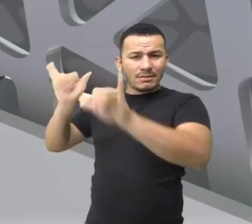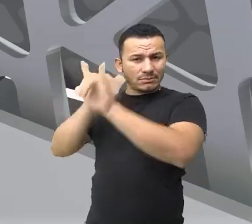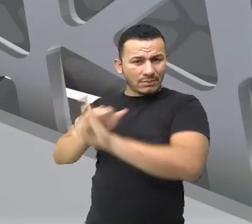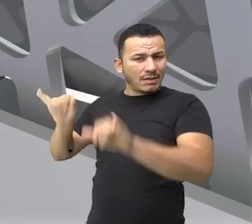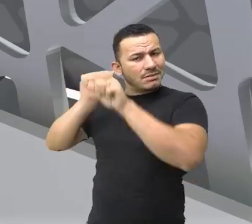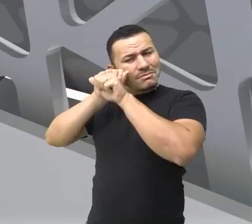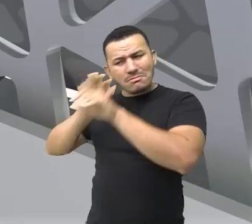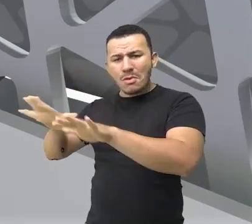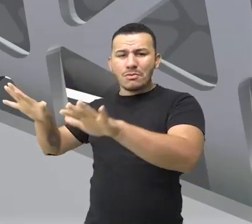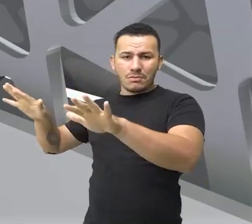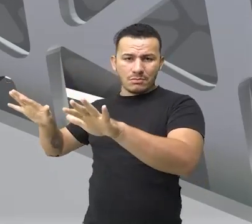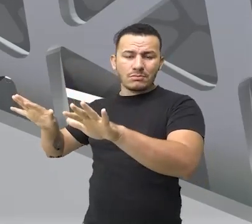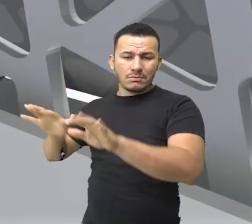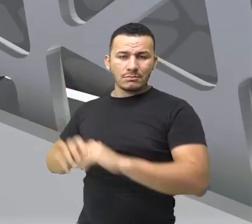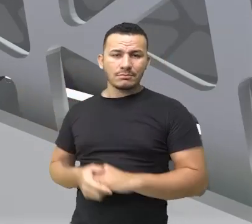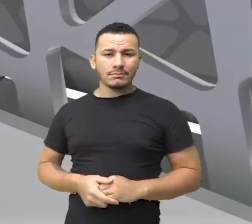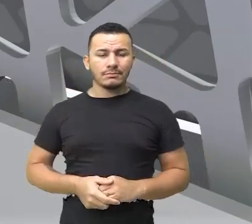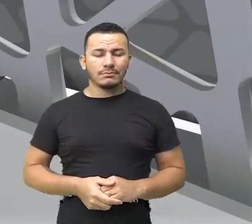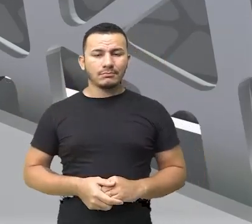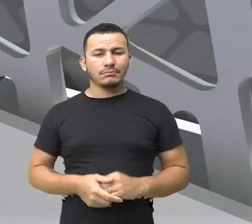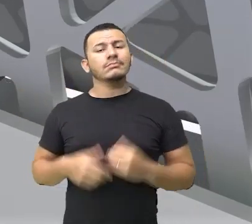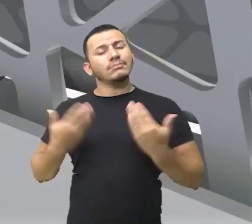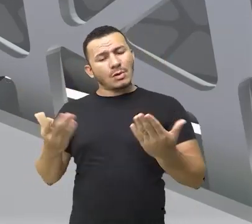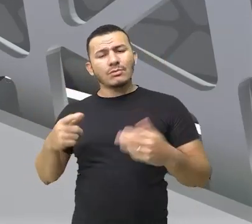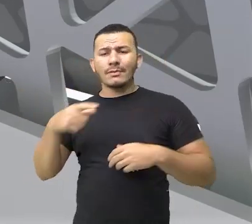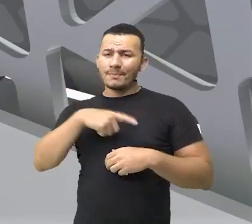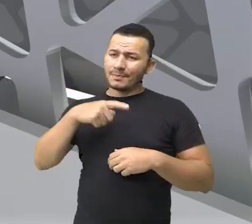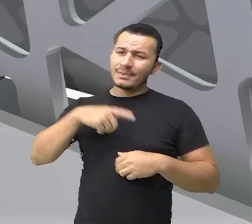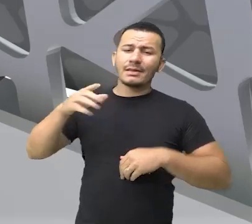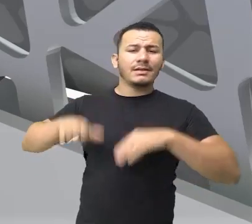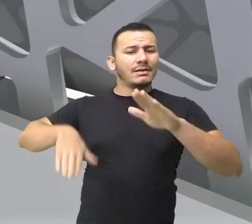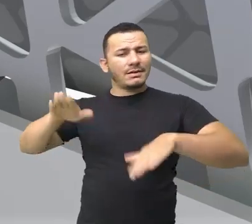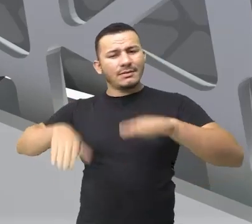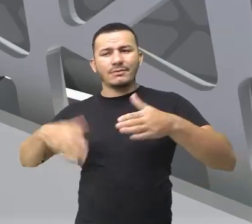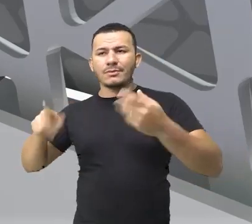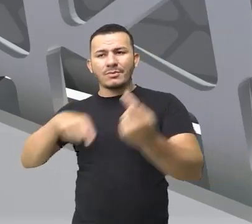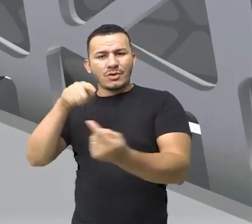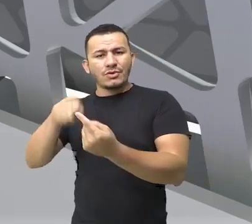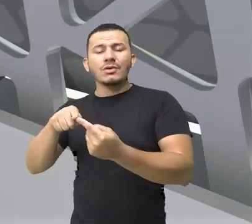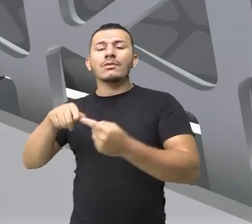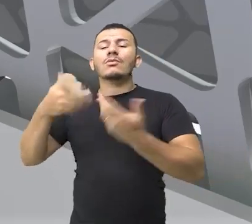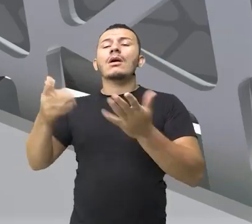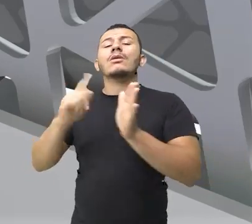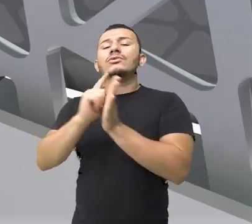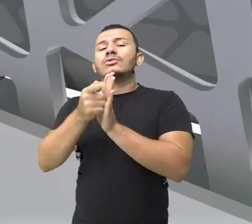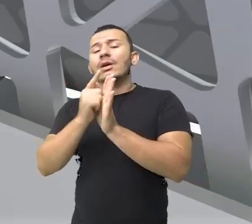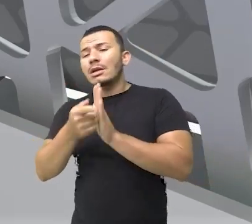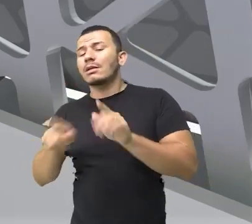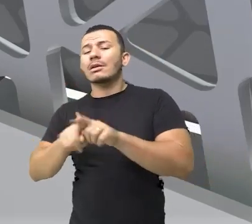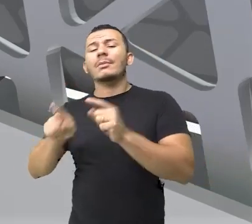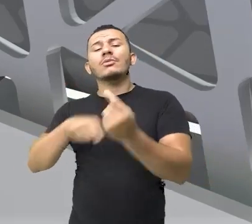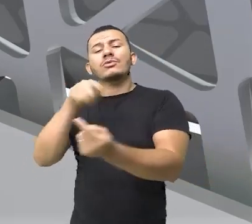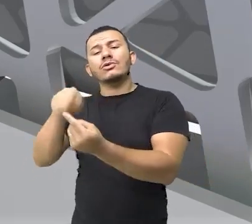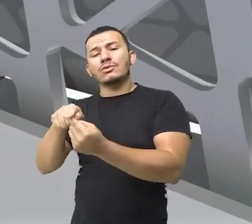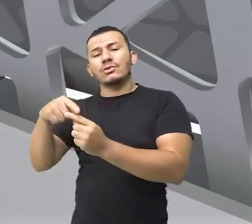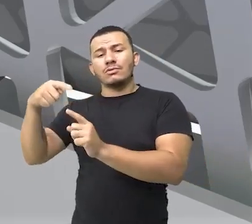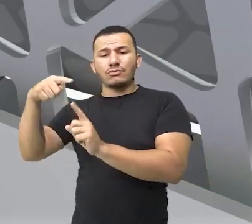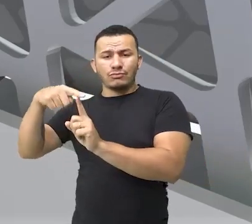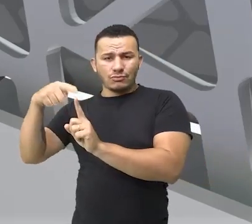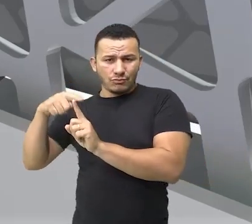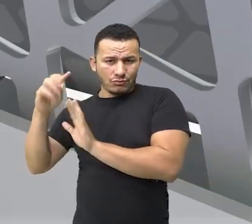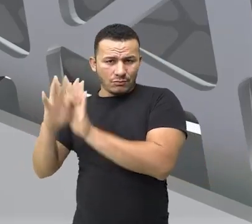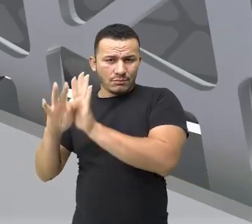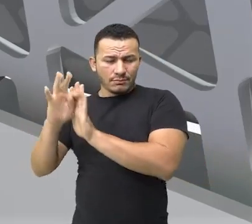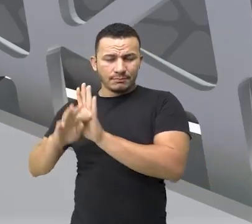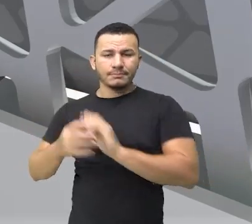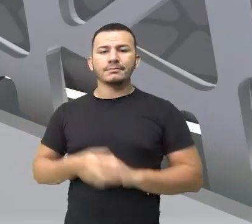possíveis, ok? E, claro, vai ter diversas finalidades a depender do gênero e da função dele. Vamos pegar